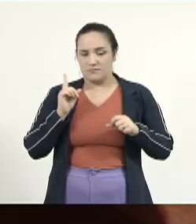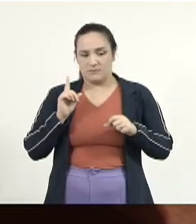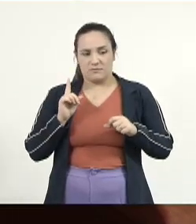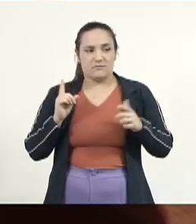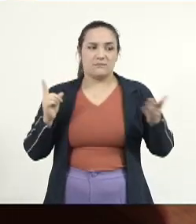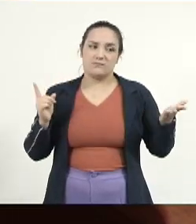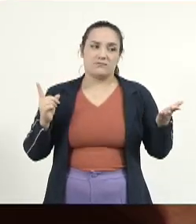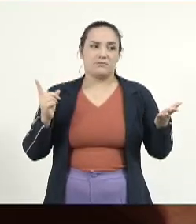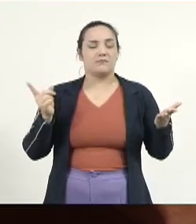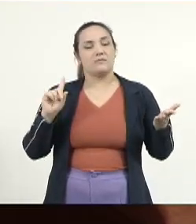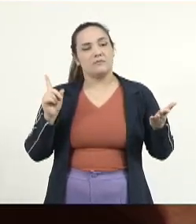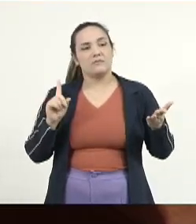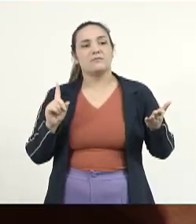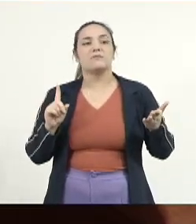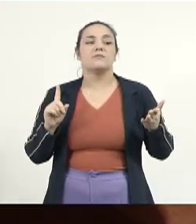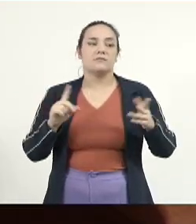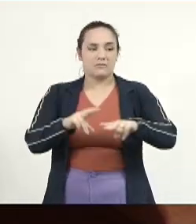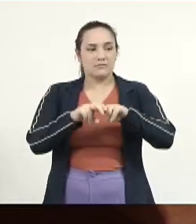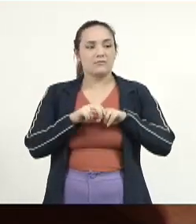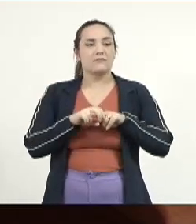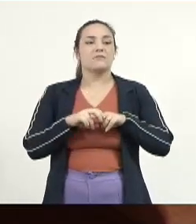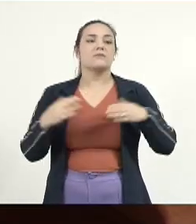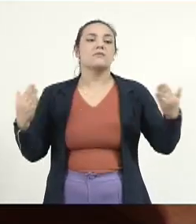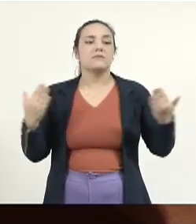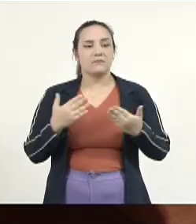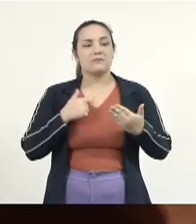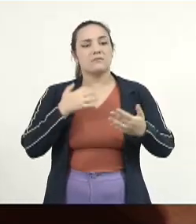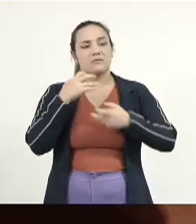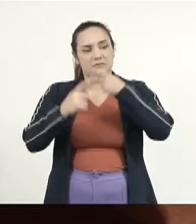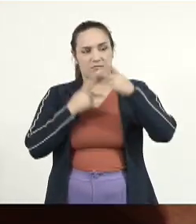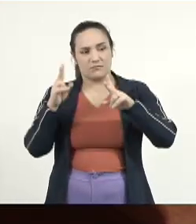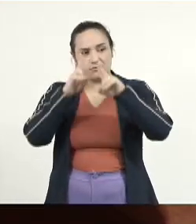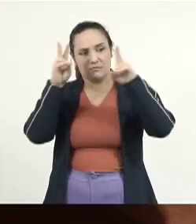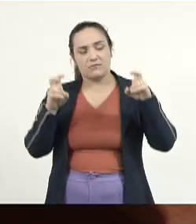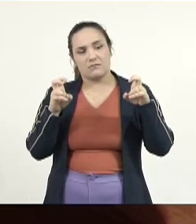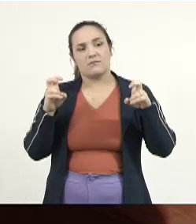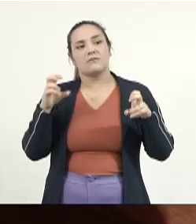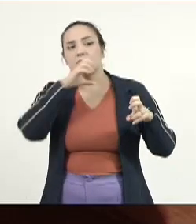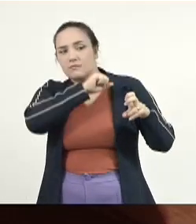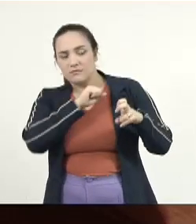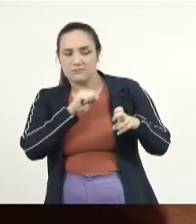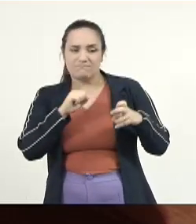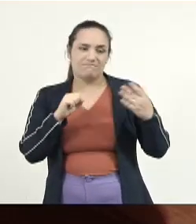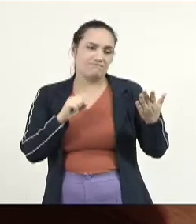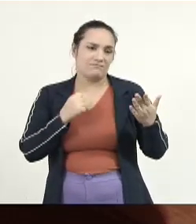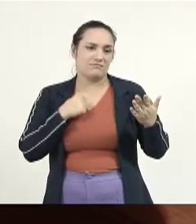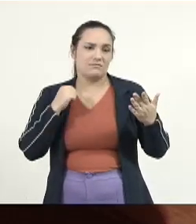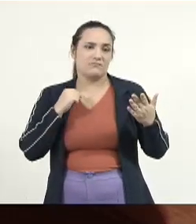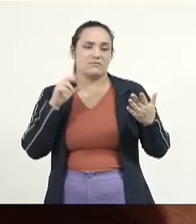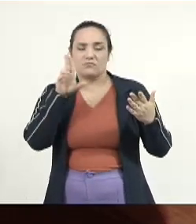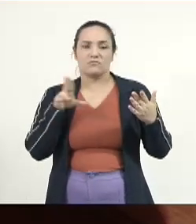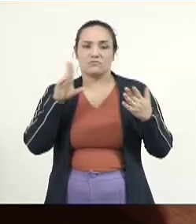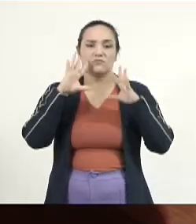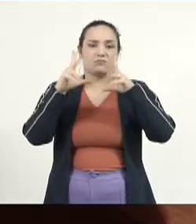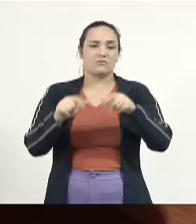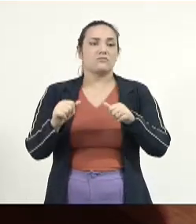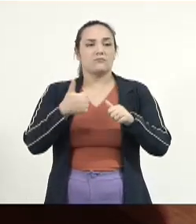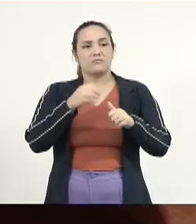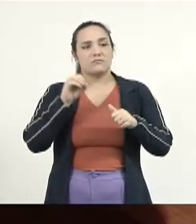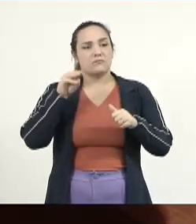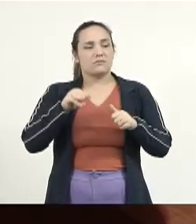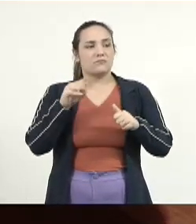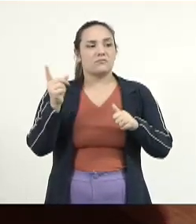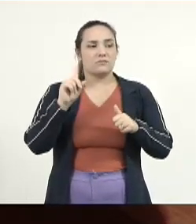dinheiro, então isso aí está errado. Mas eu trago aqui um assunto, não vou usar os dez minutos, que